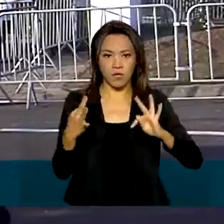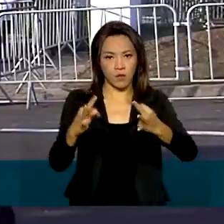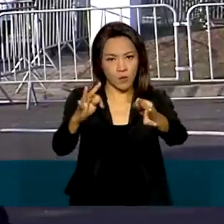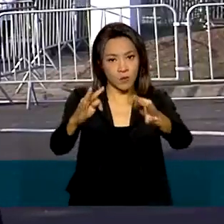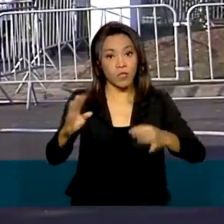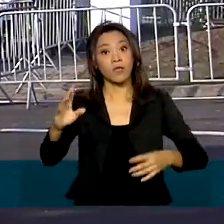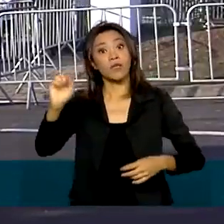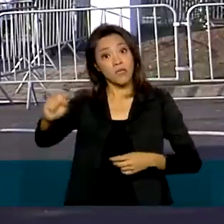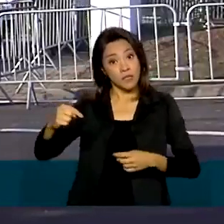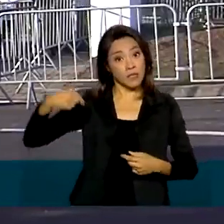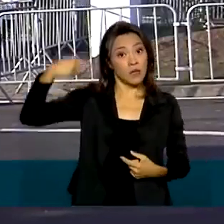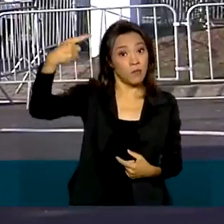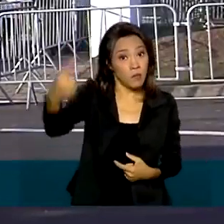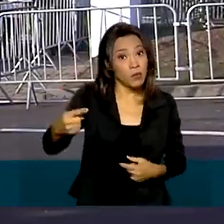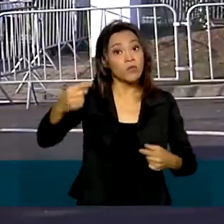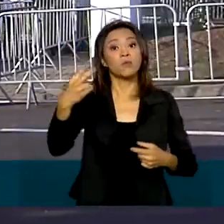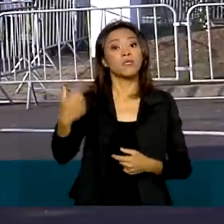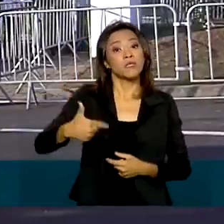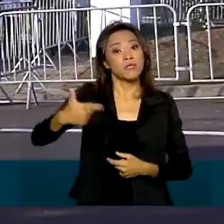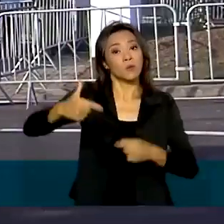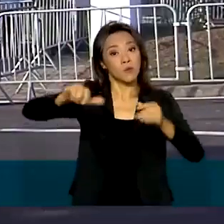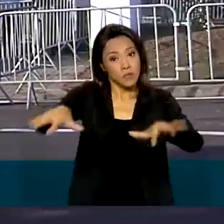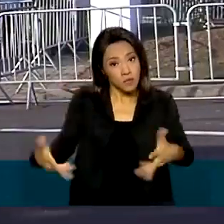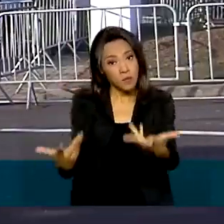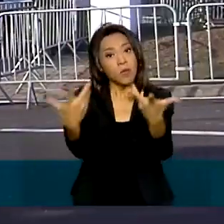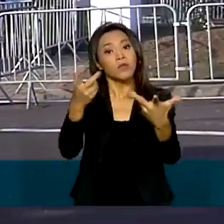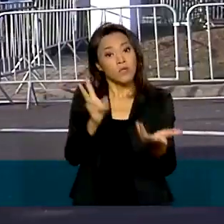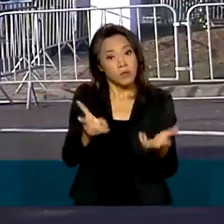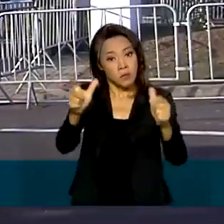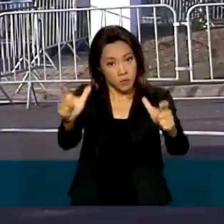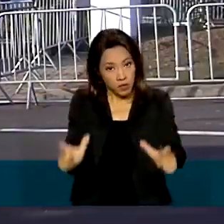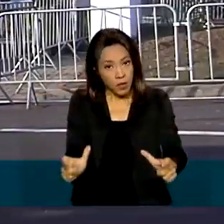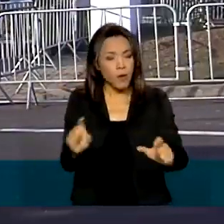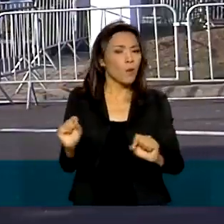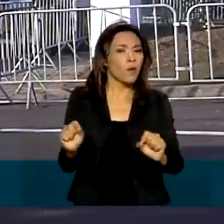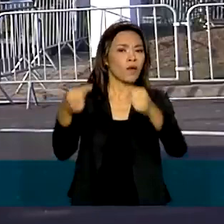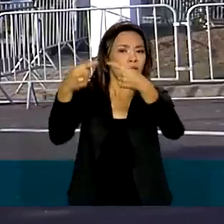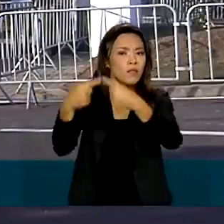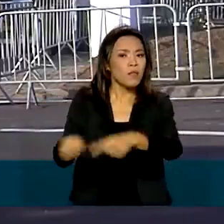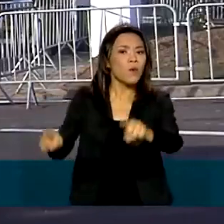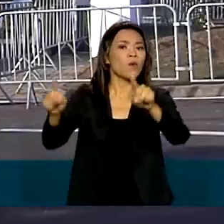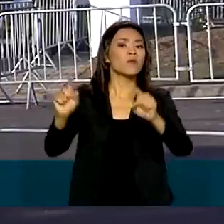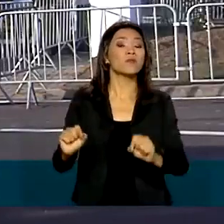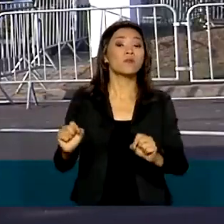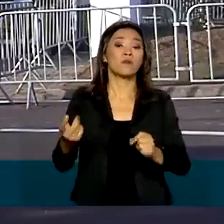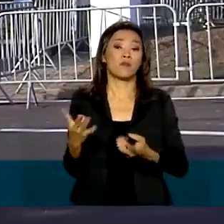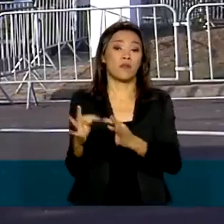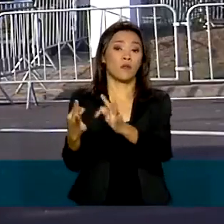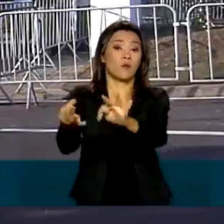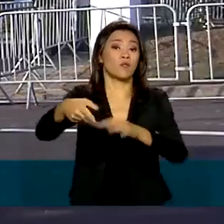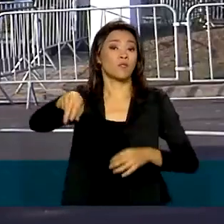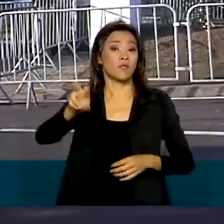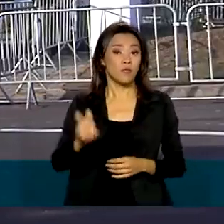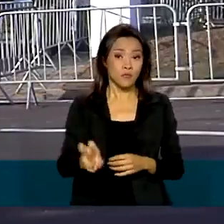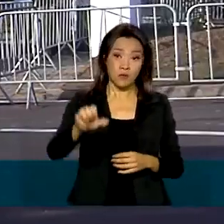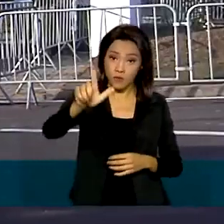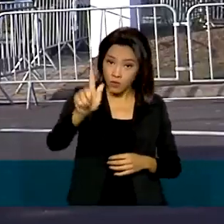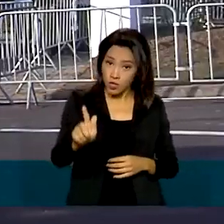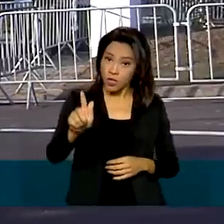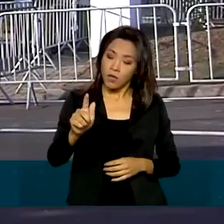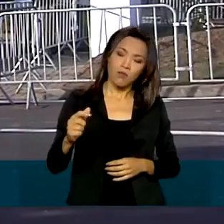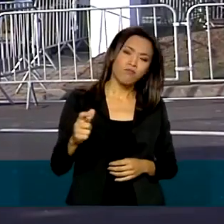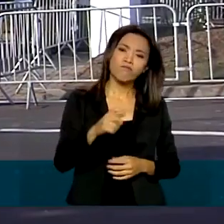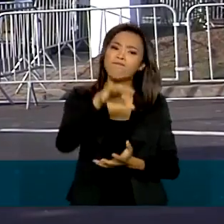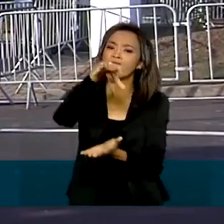tarde, em uma segunda cerimônia, também aqui em Sorocaba, acontece a inauguração da tecnologia 5G no Centro